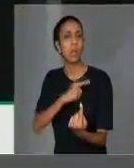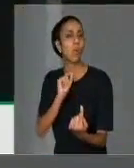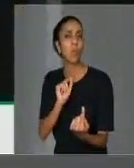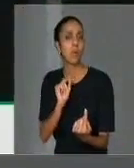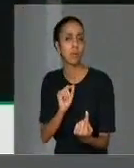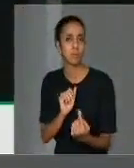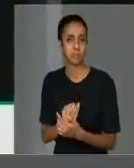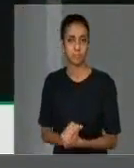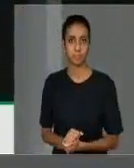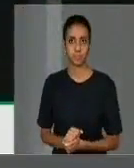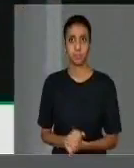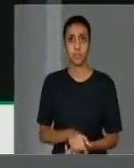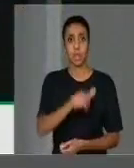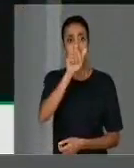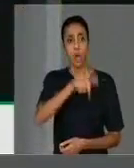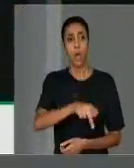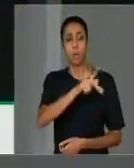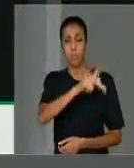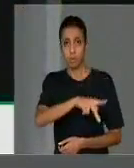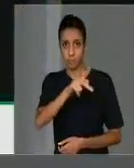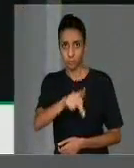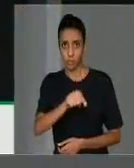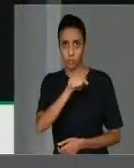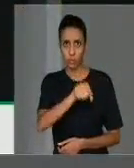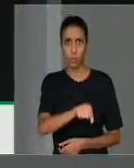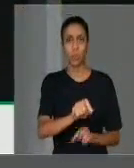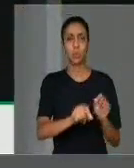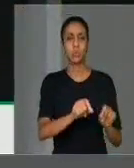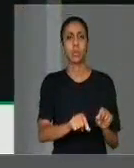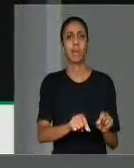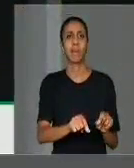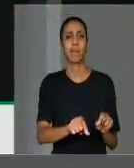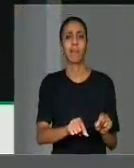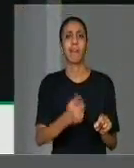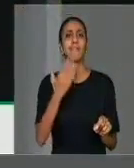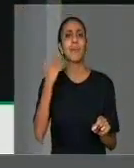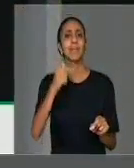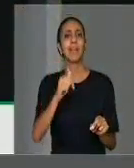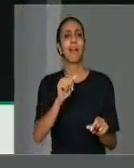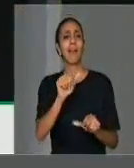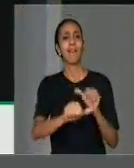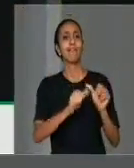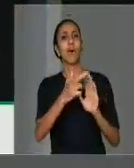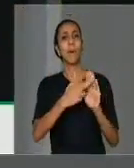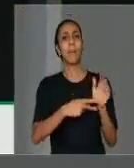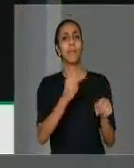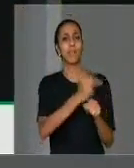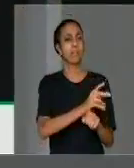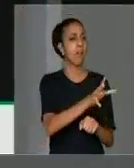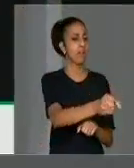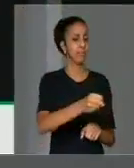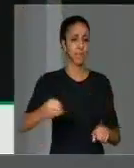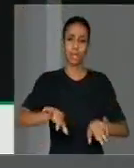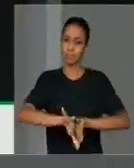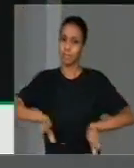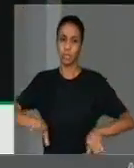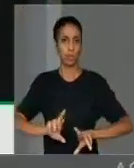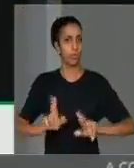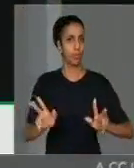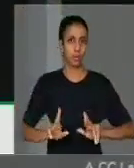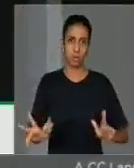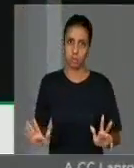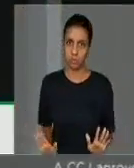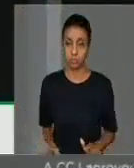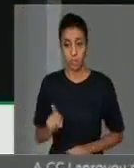retirar a categoria dos professores da famigerada reforma da Previdência. O professor